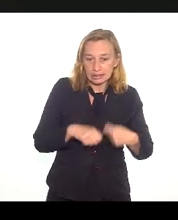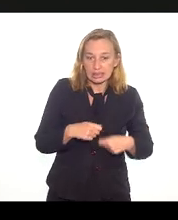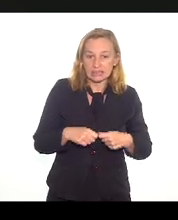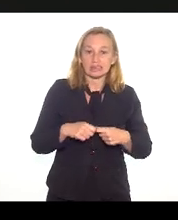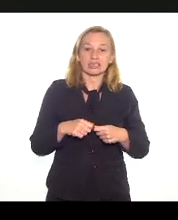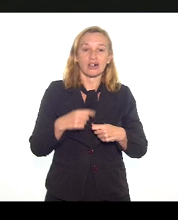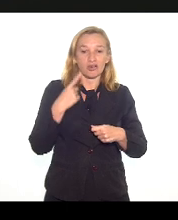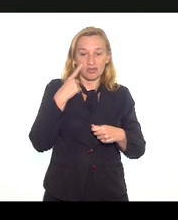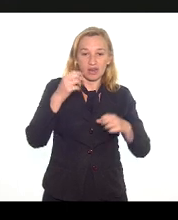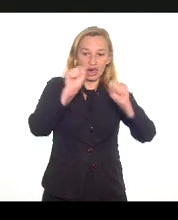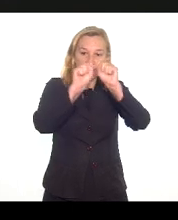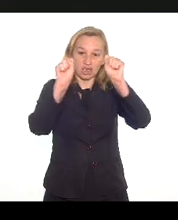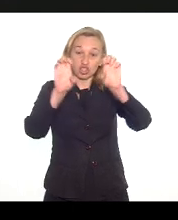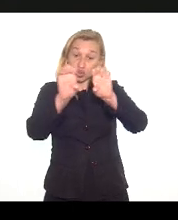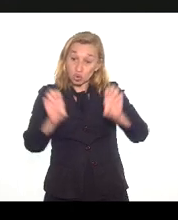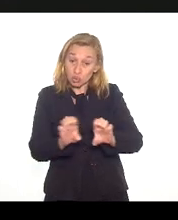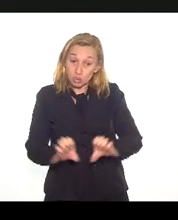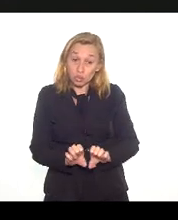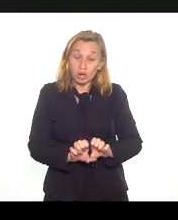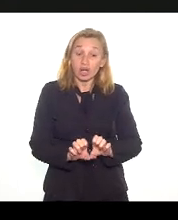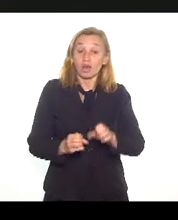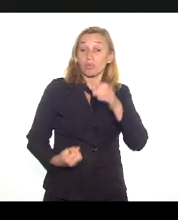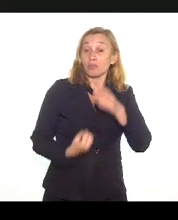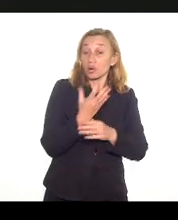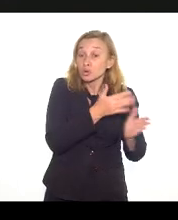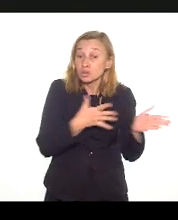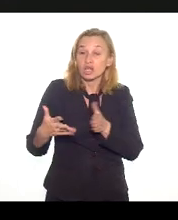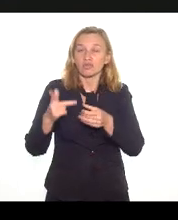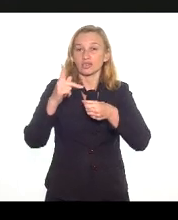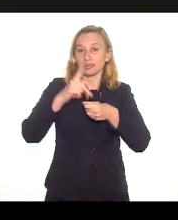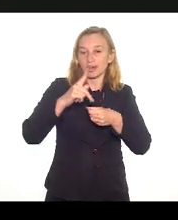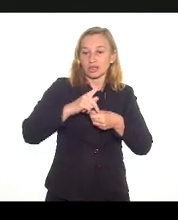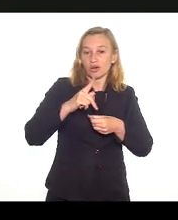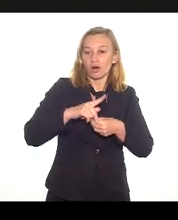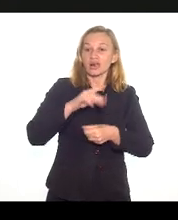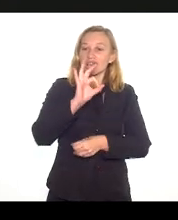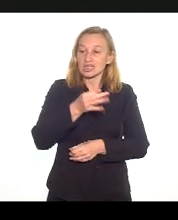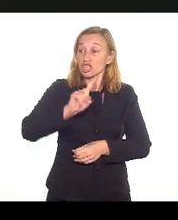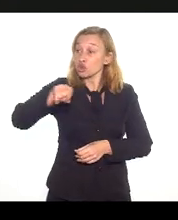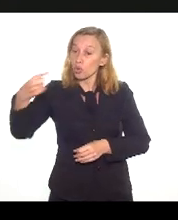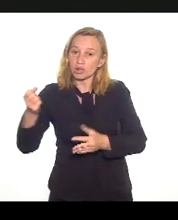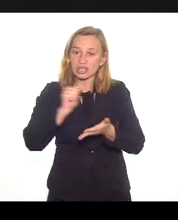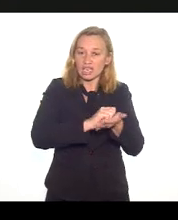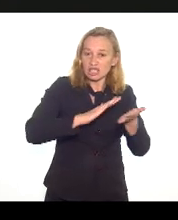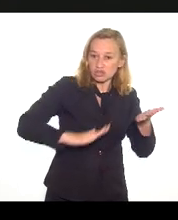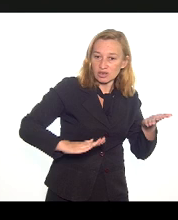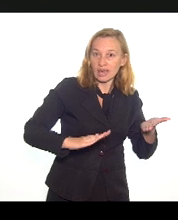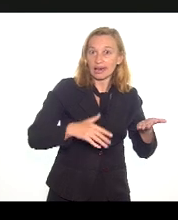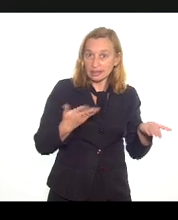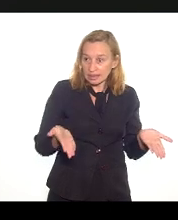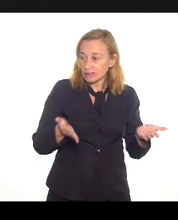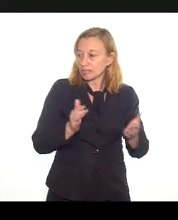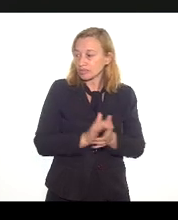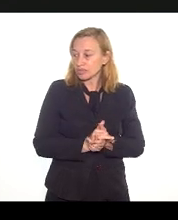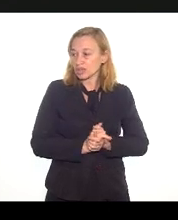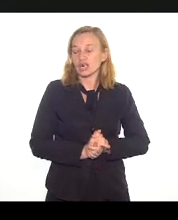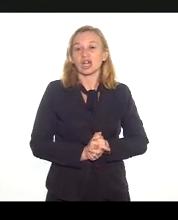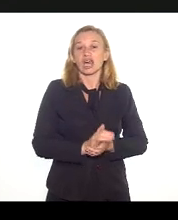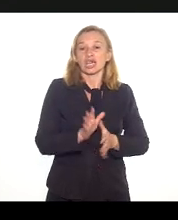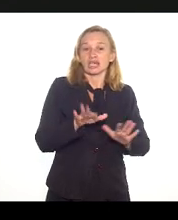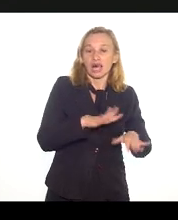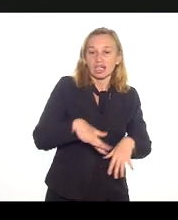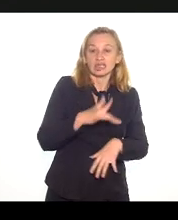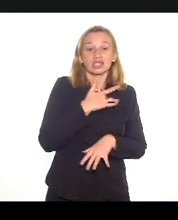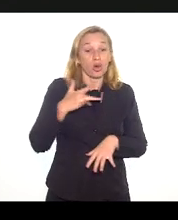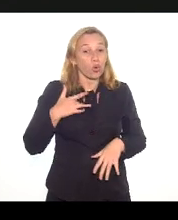diversificar a estrutura produtiva em torno do petróleo e, é claro, outras atividades, a energia limpa e o complexo da saúde,